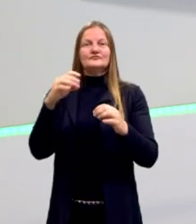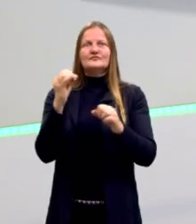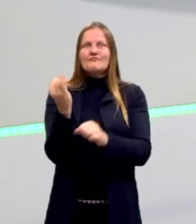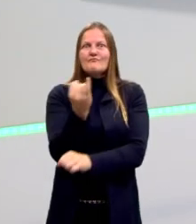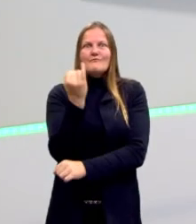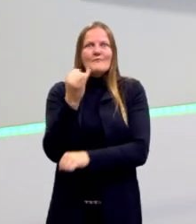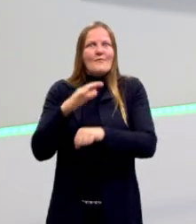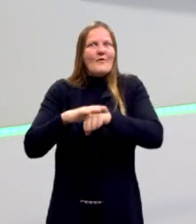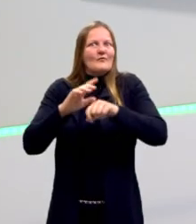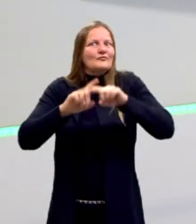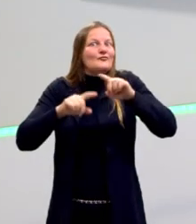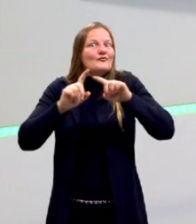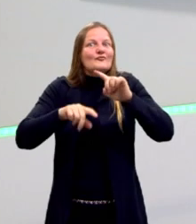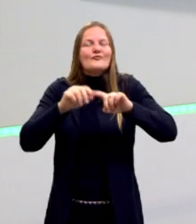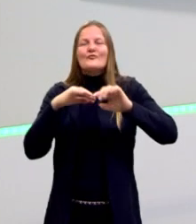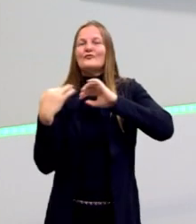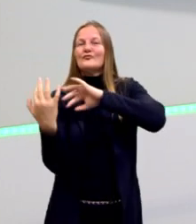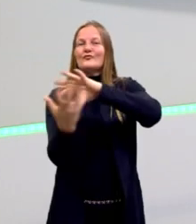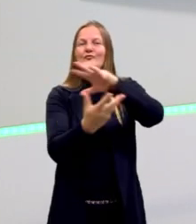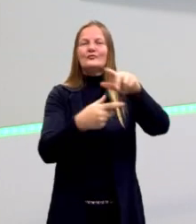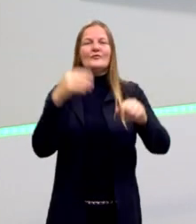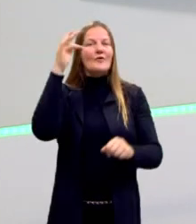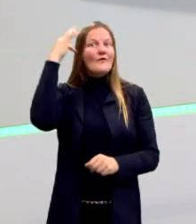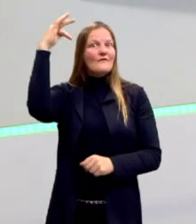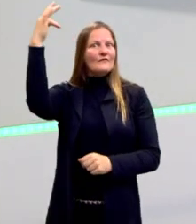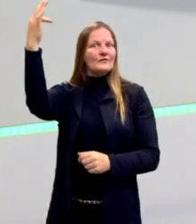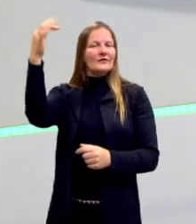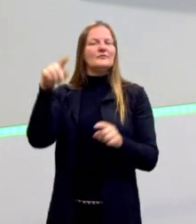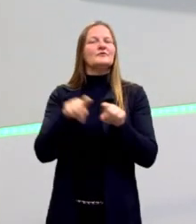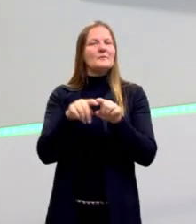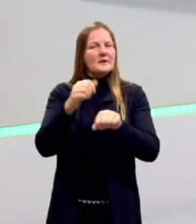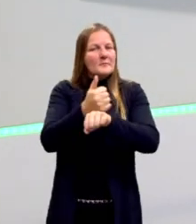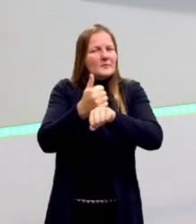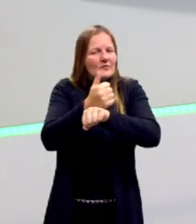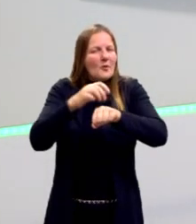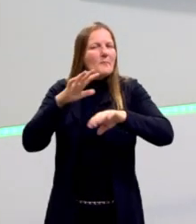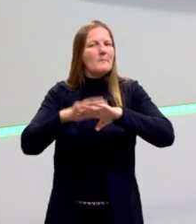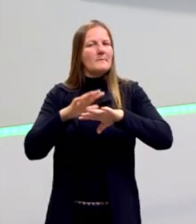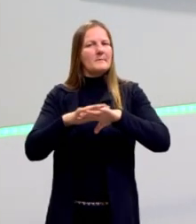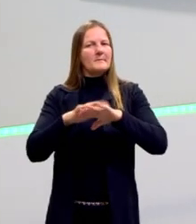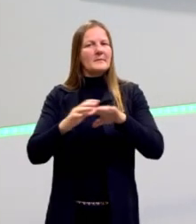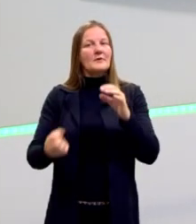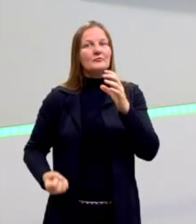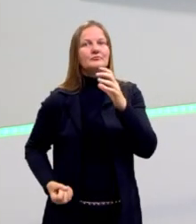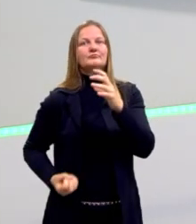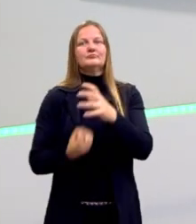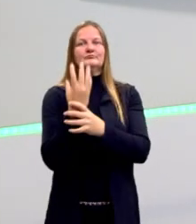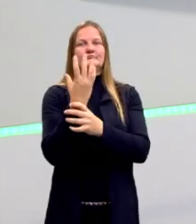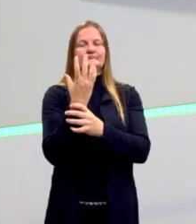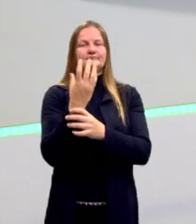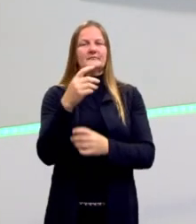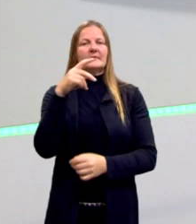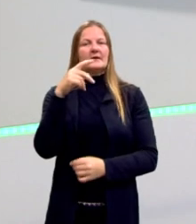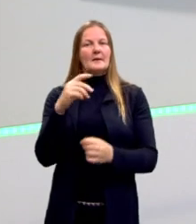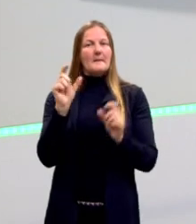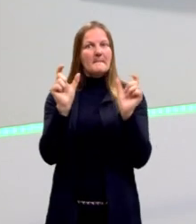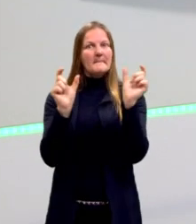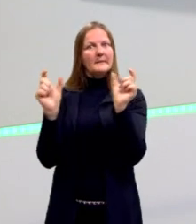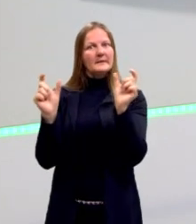foi chamado de filósofo e matemático, surgindo, então, estes termos.